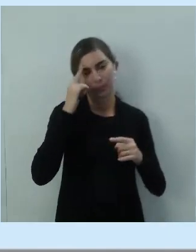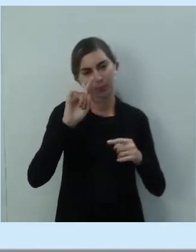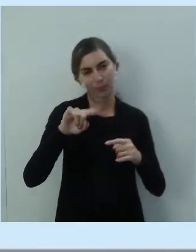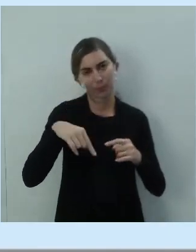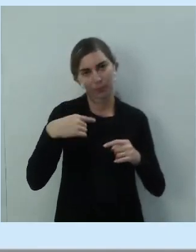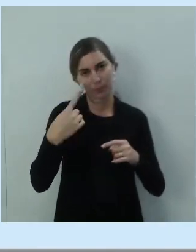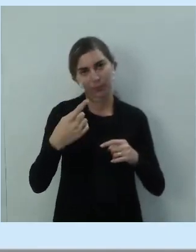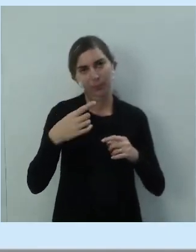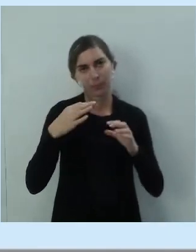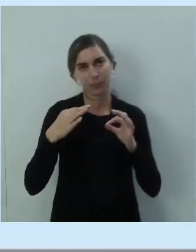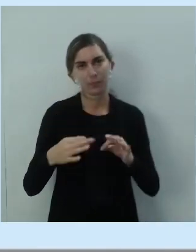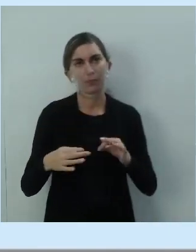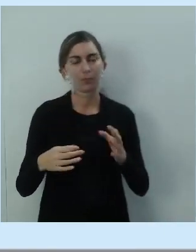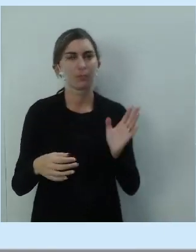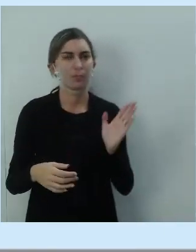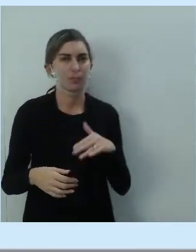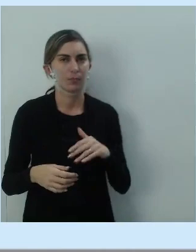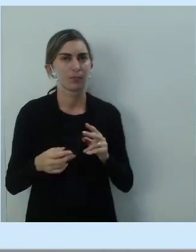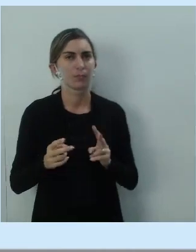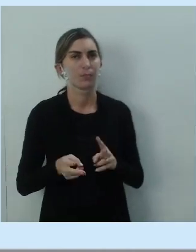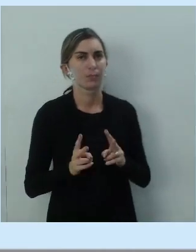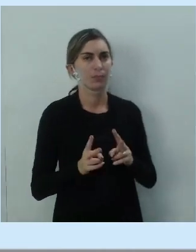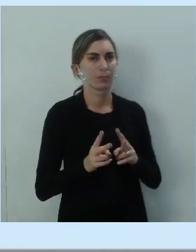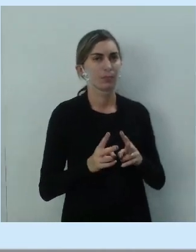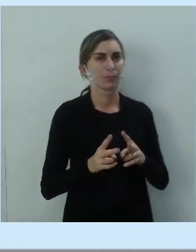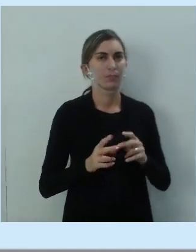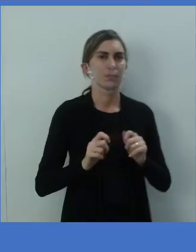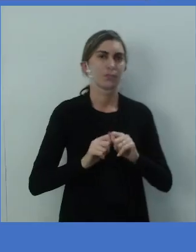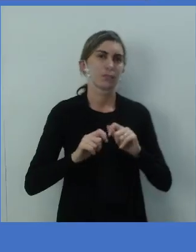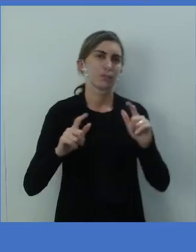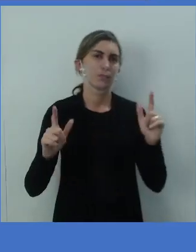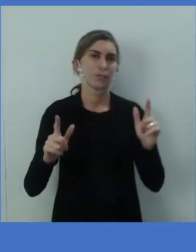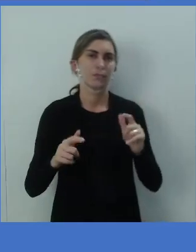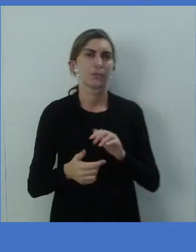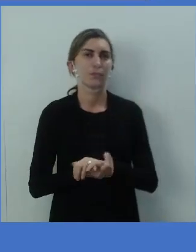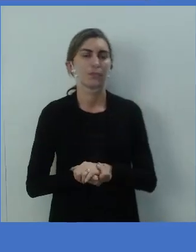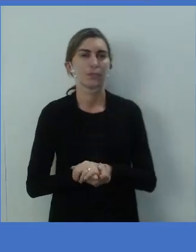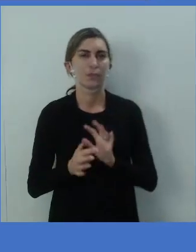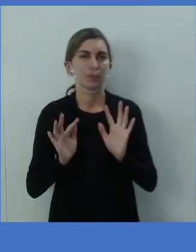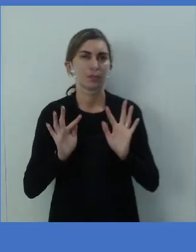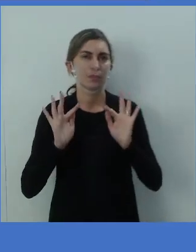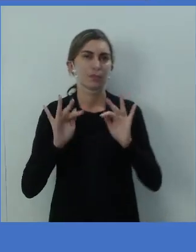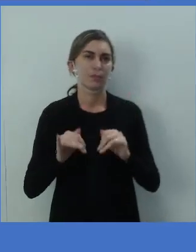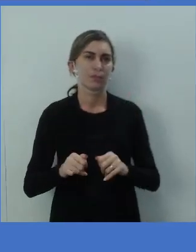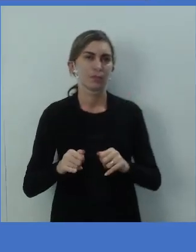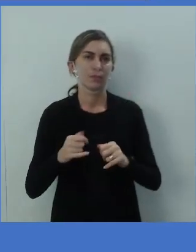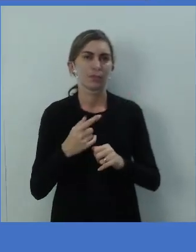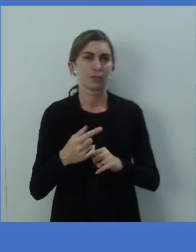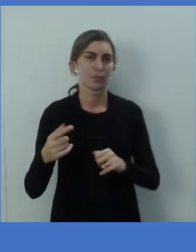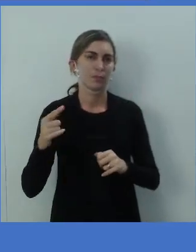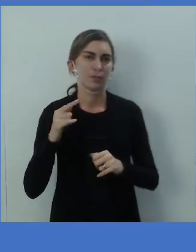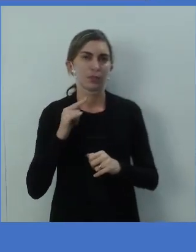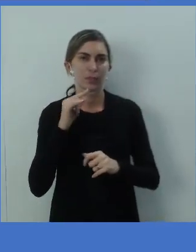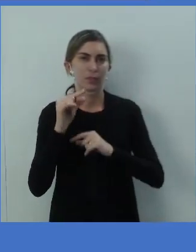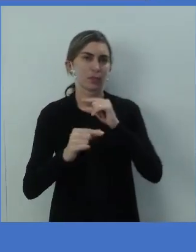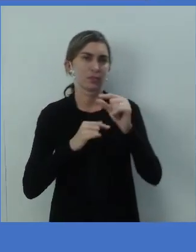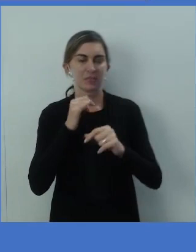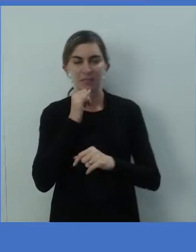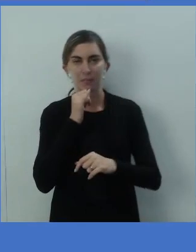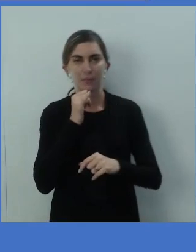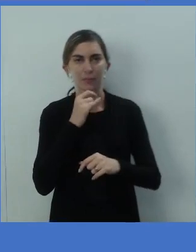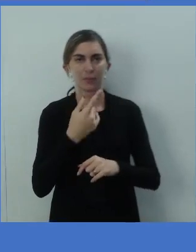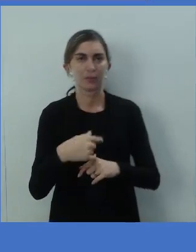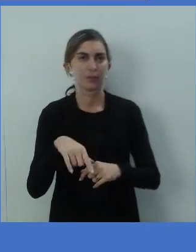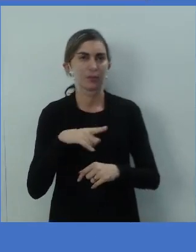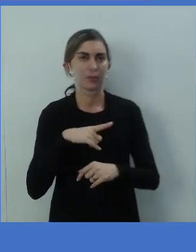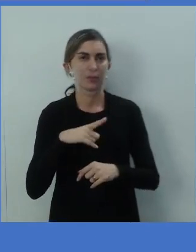Certo? Então, vamos seguir para a próxima tela. E para finalizar, um dos poucos exemplos, a gente tem aí que